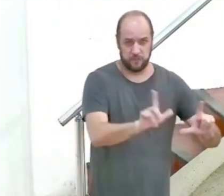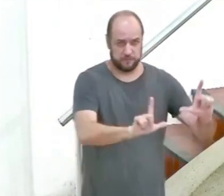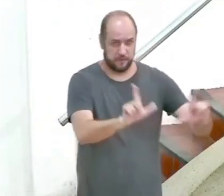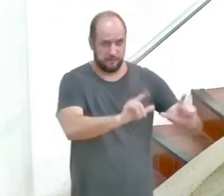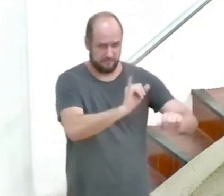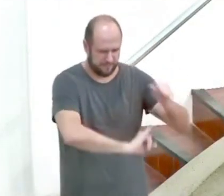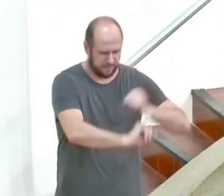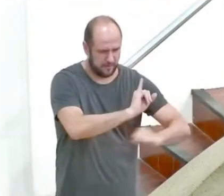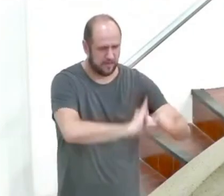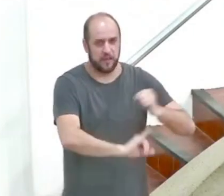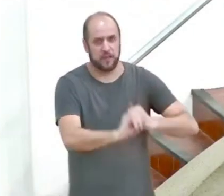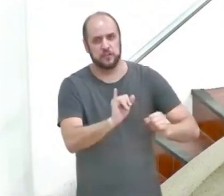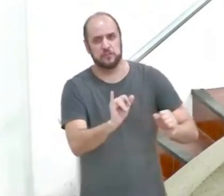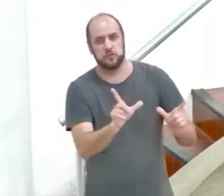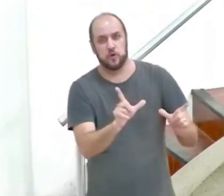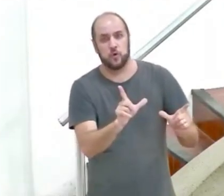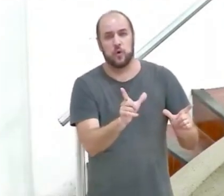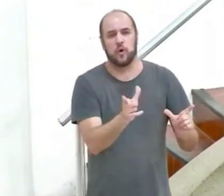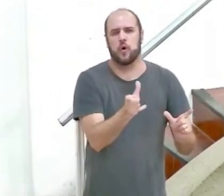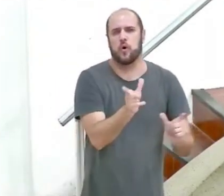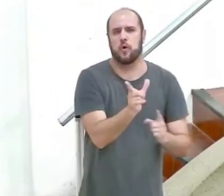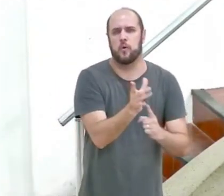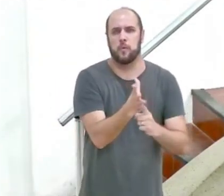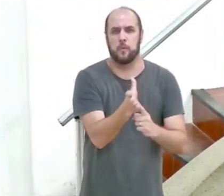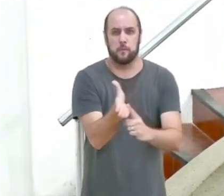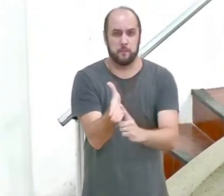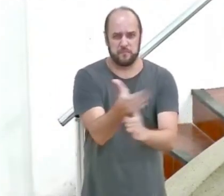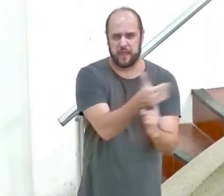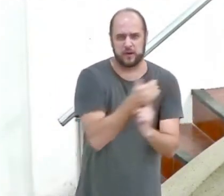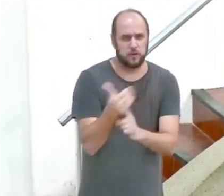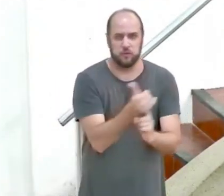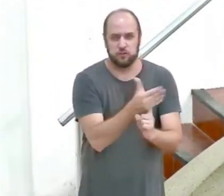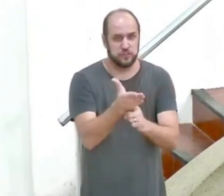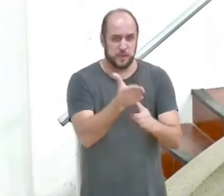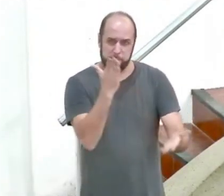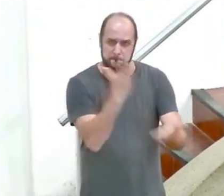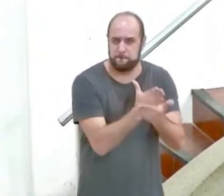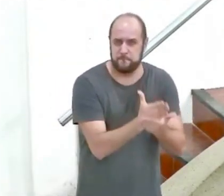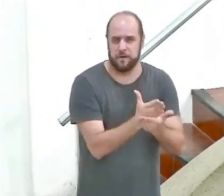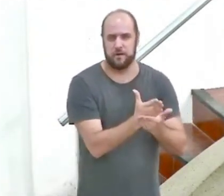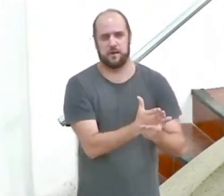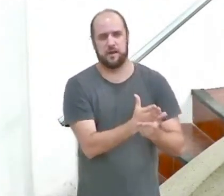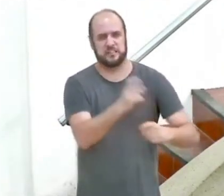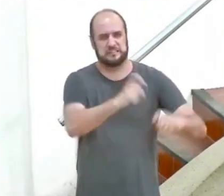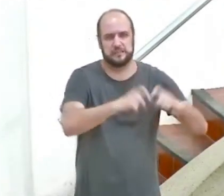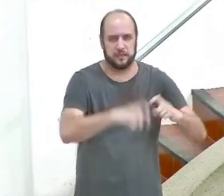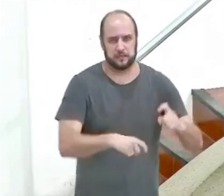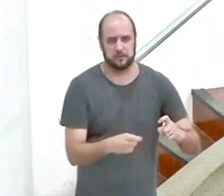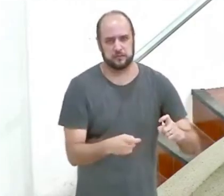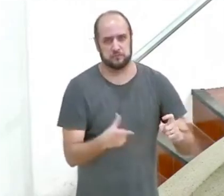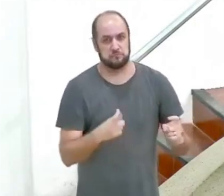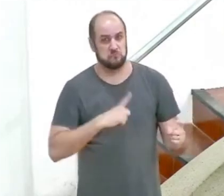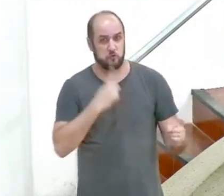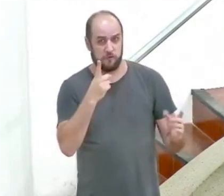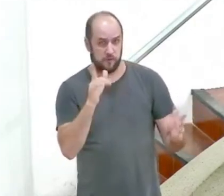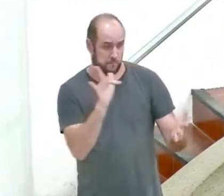celular. A mesma mão que instalou desinstala. A mesma mão que fez desfaz.